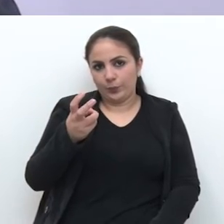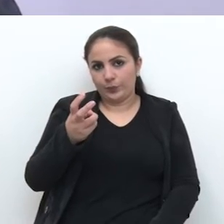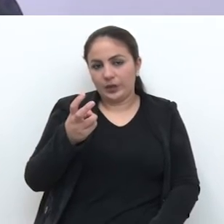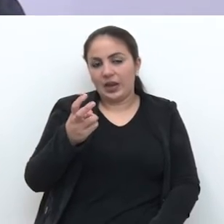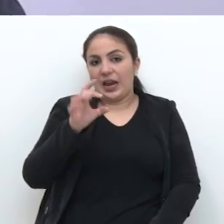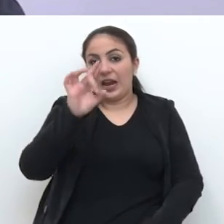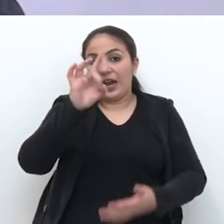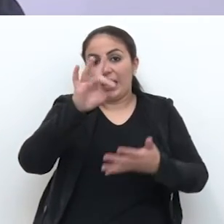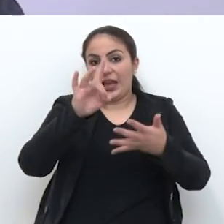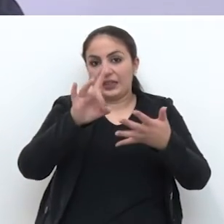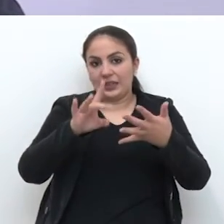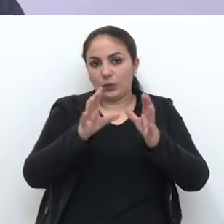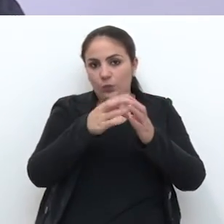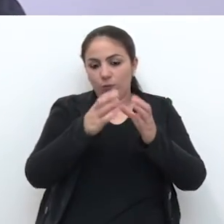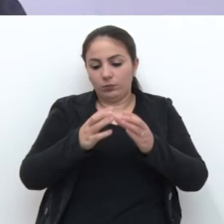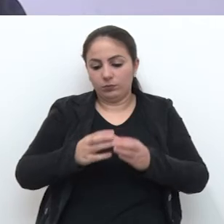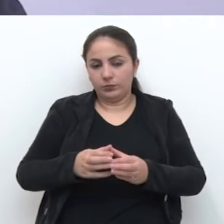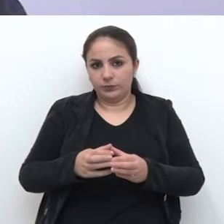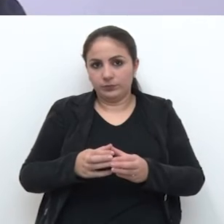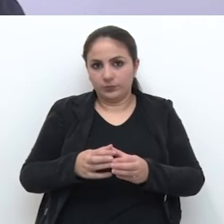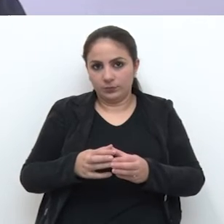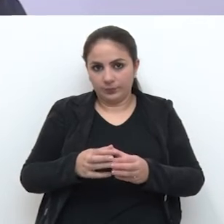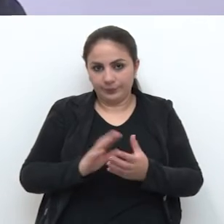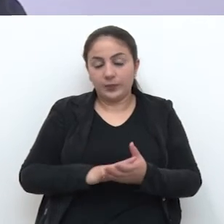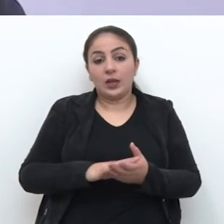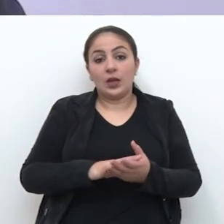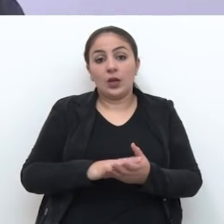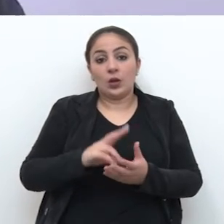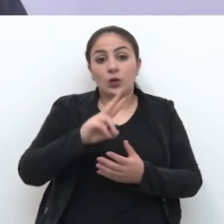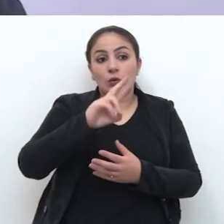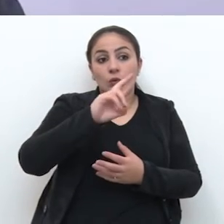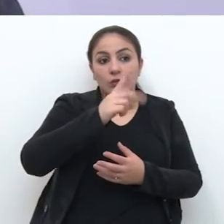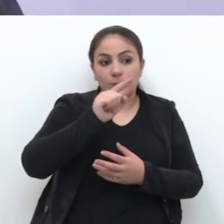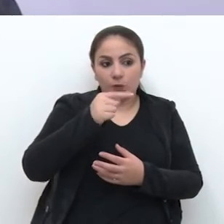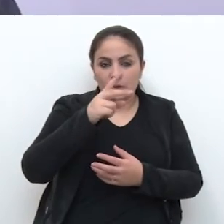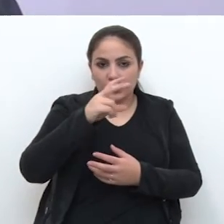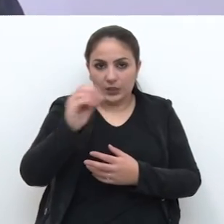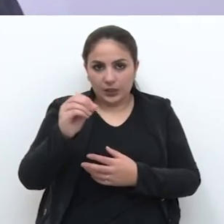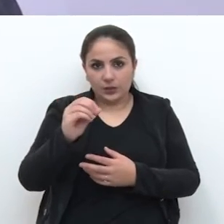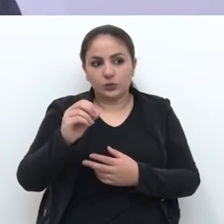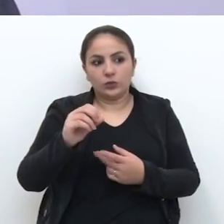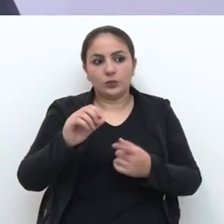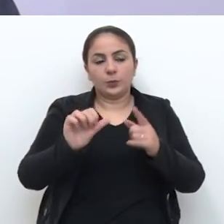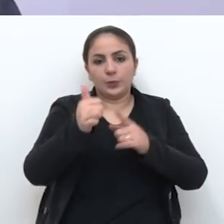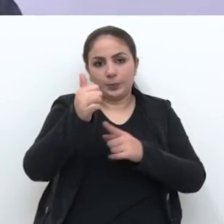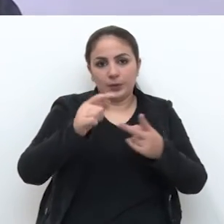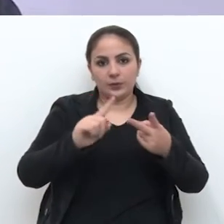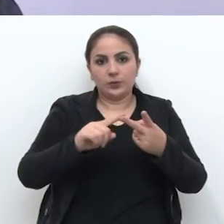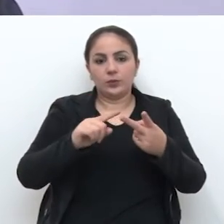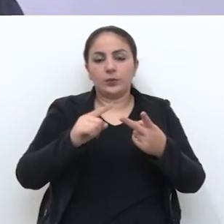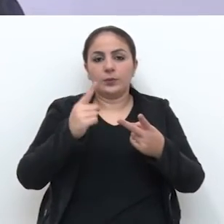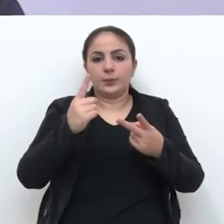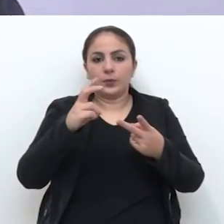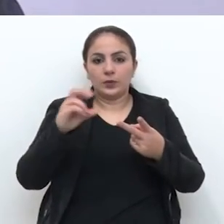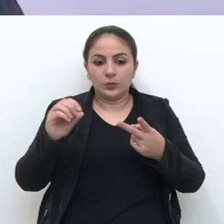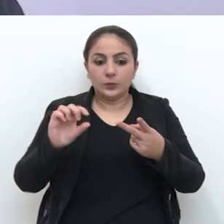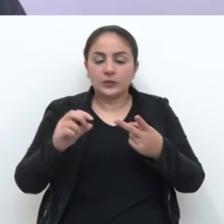categoria, R$ 2.500,00 por primeiro lugar, R$ 1.500,00 para o segundo e R 1.000 para o terceiro.